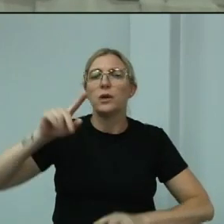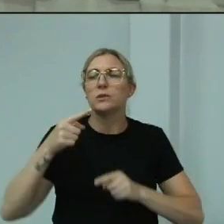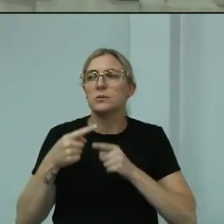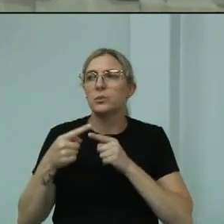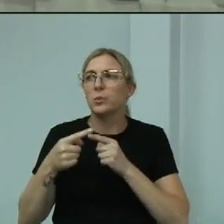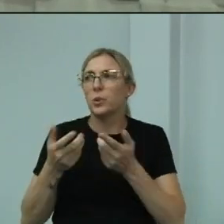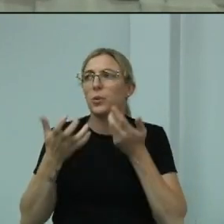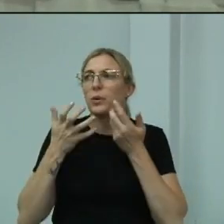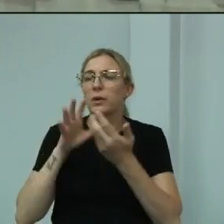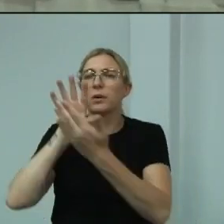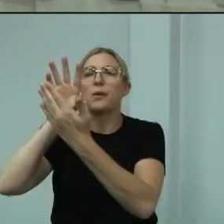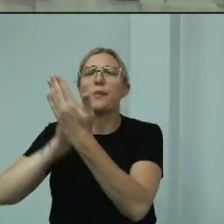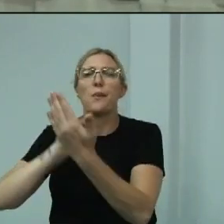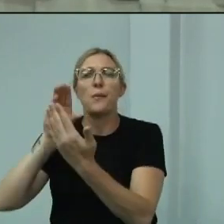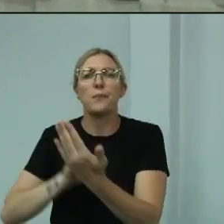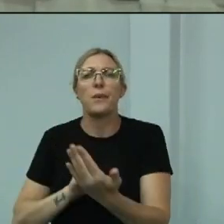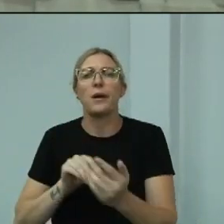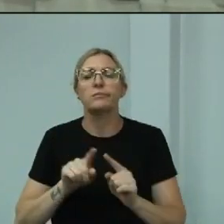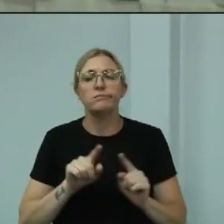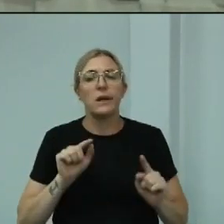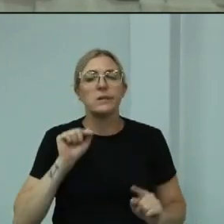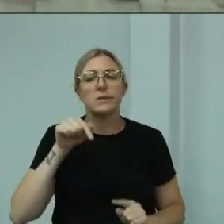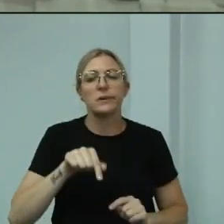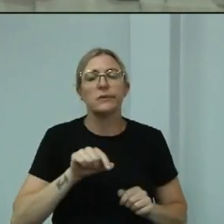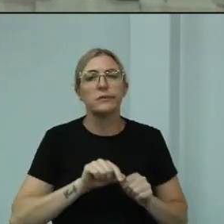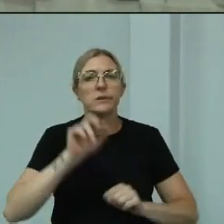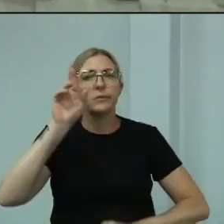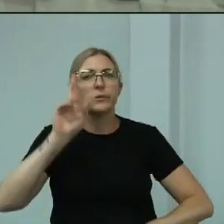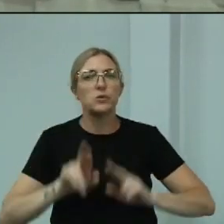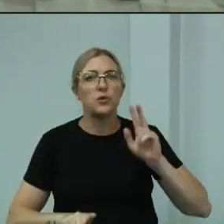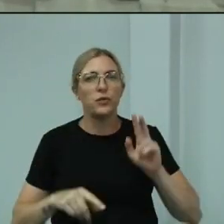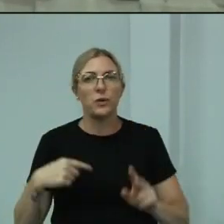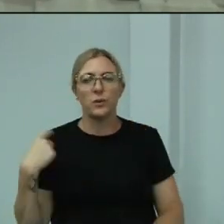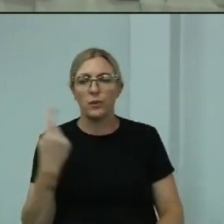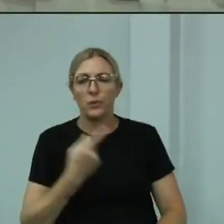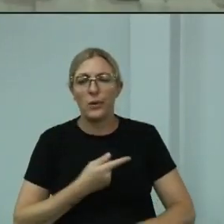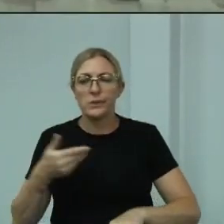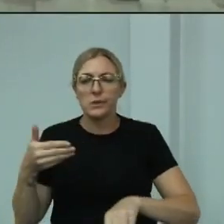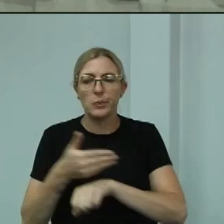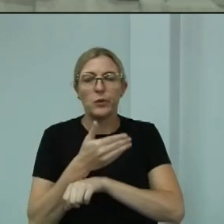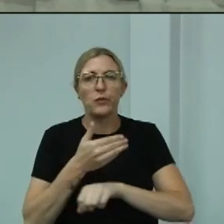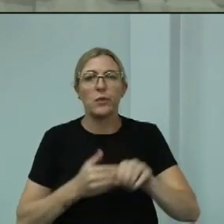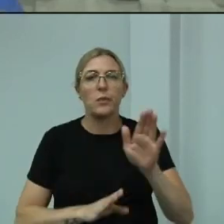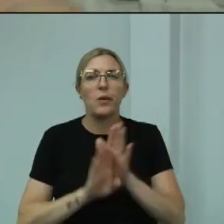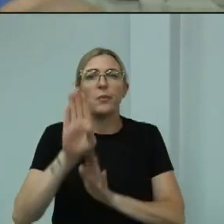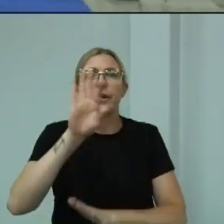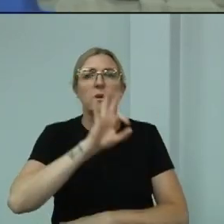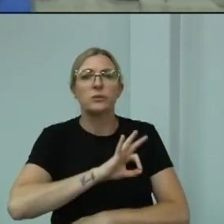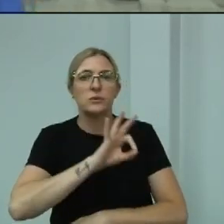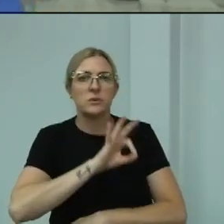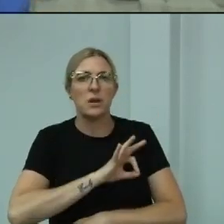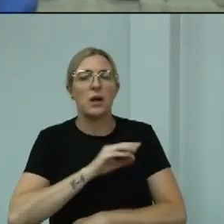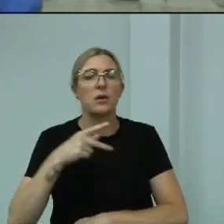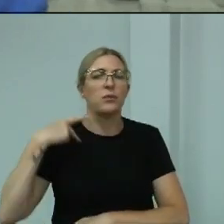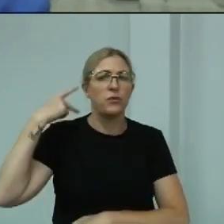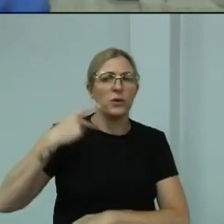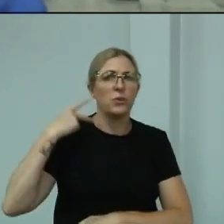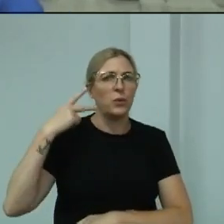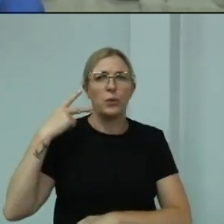E fazemos aqui exatamente o oposto. Hoje foi aprovado um aumento de salário de vereador. Totalmente descontrolado. O negócio é fora da realidade.